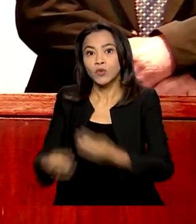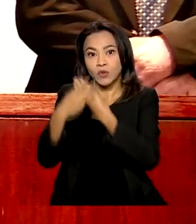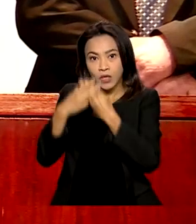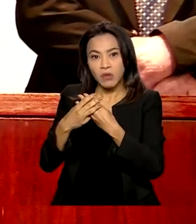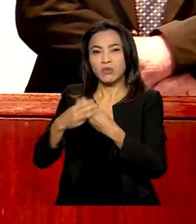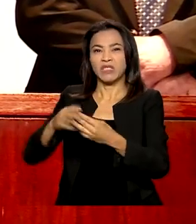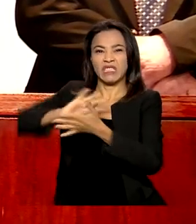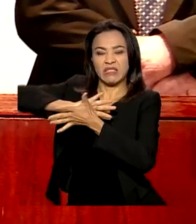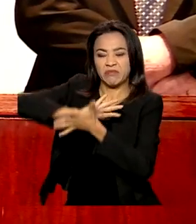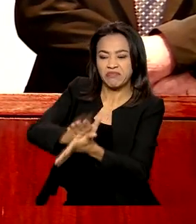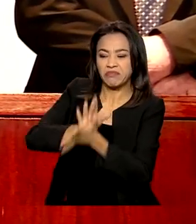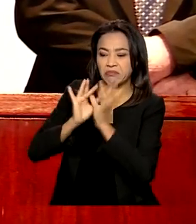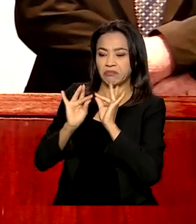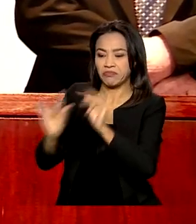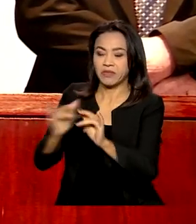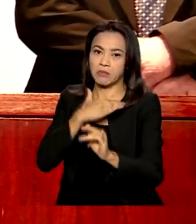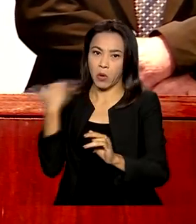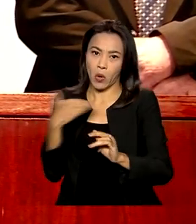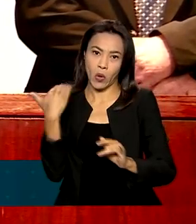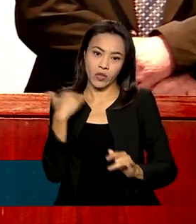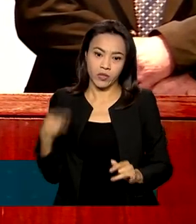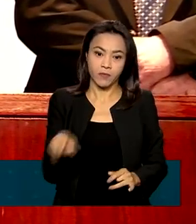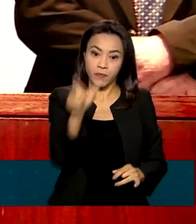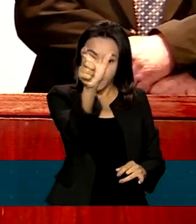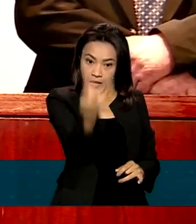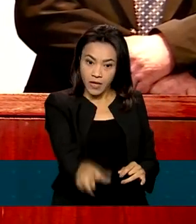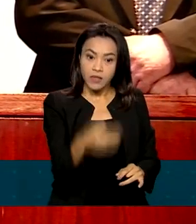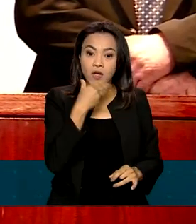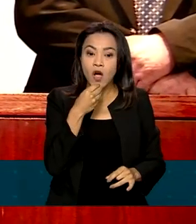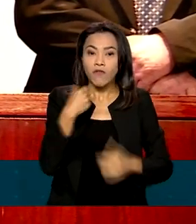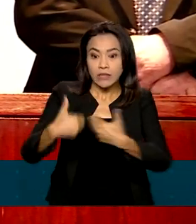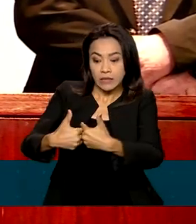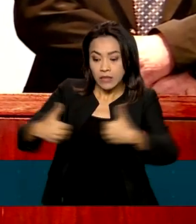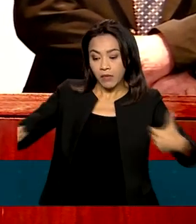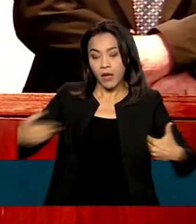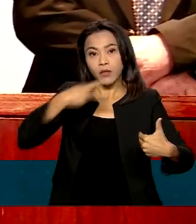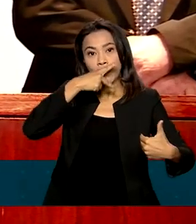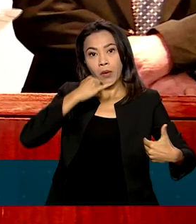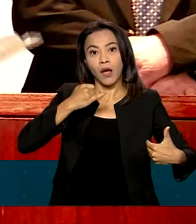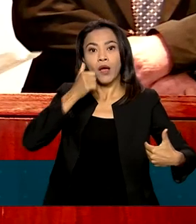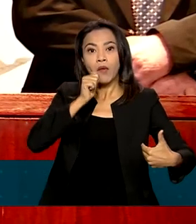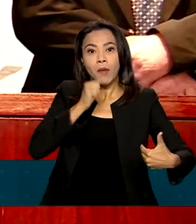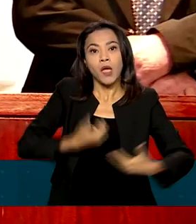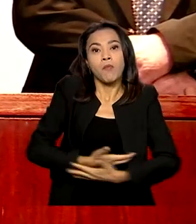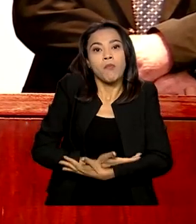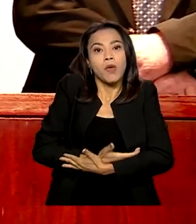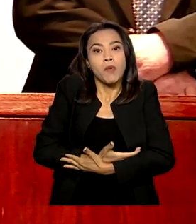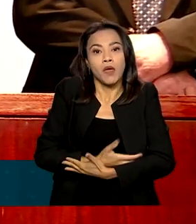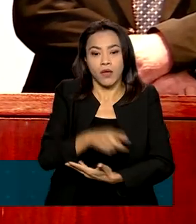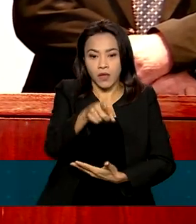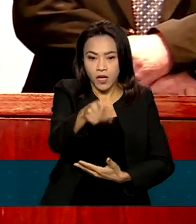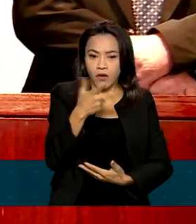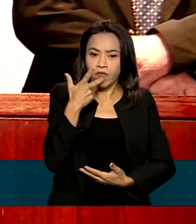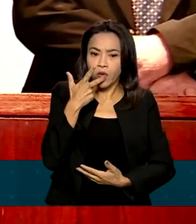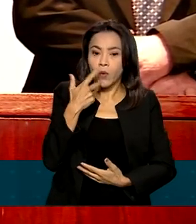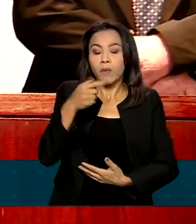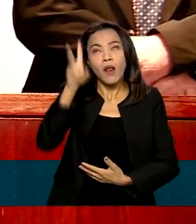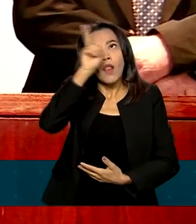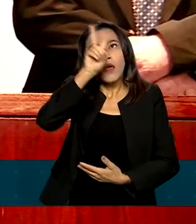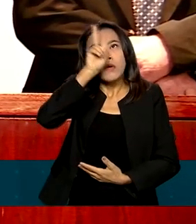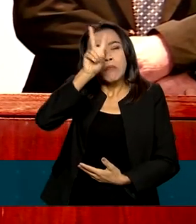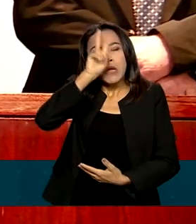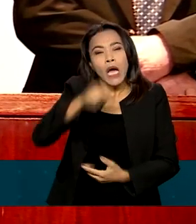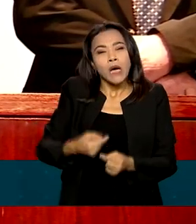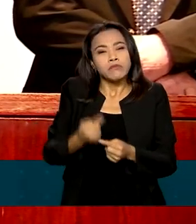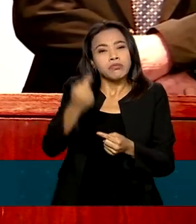Este sobrevivente do Holocausto foi separado dos pais ainda bebê. Ele falou sobre a necessidade de preservar a memória